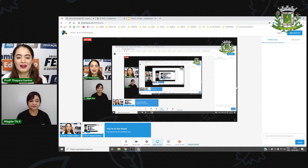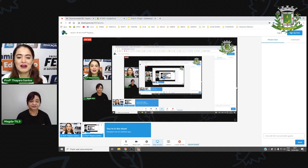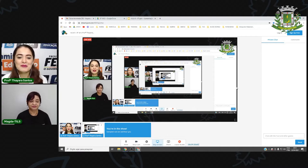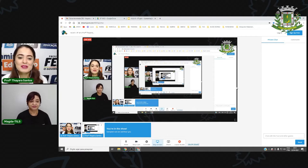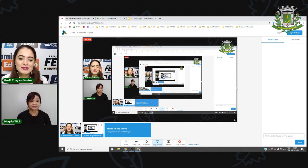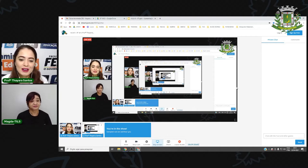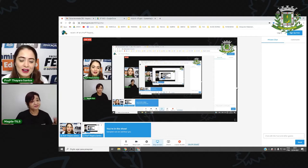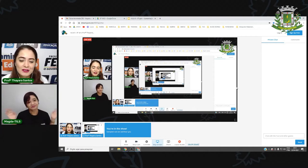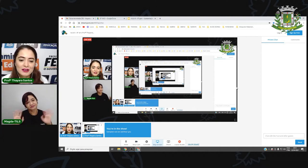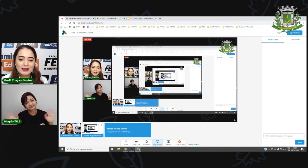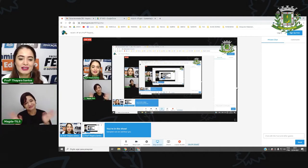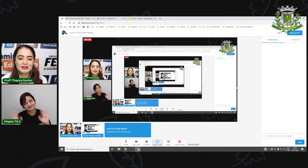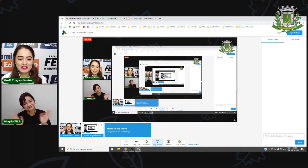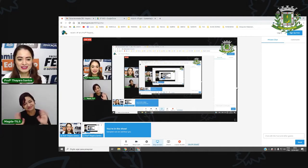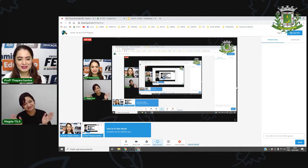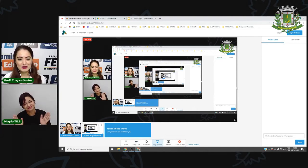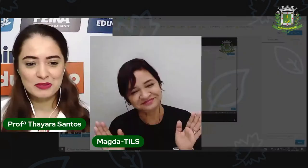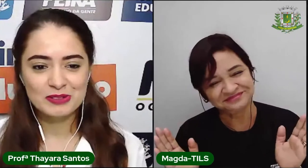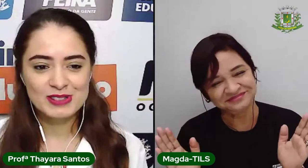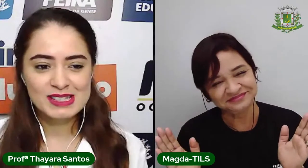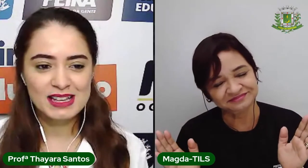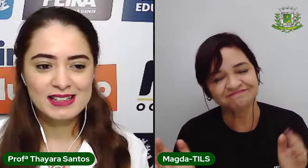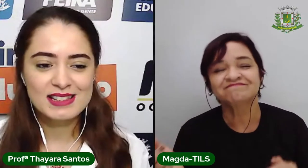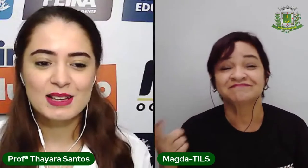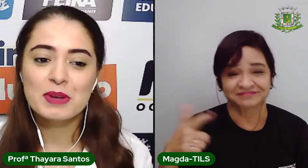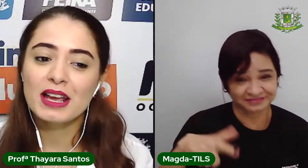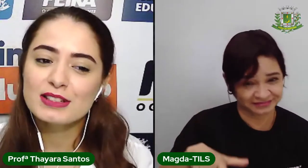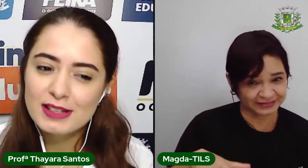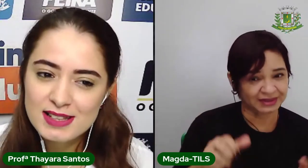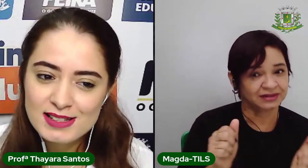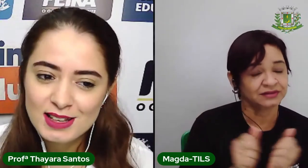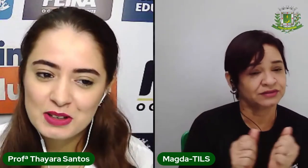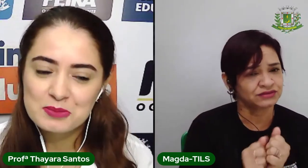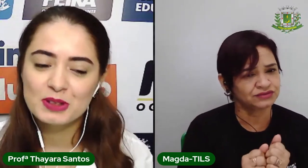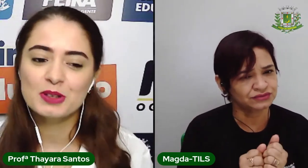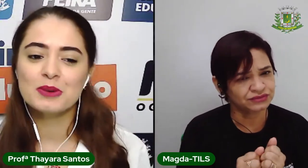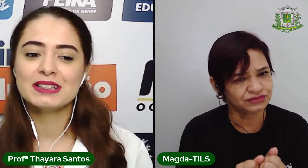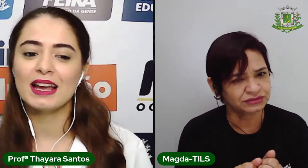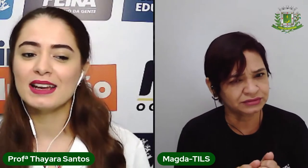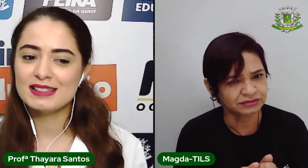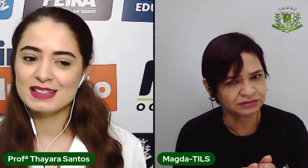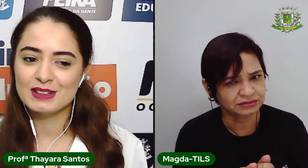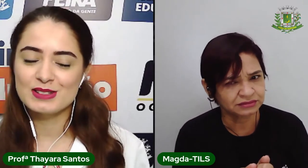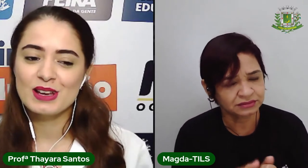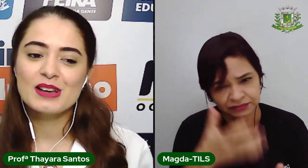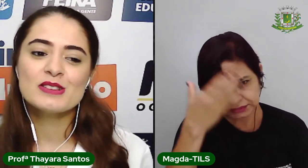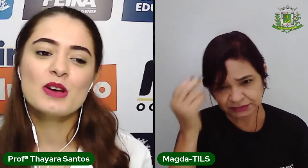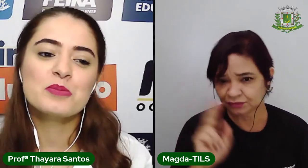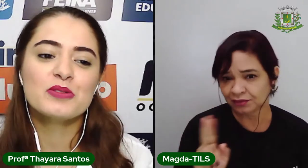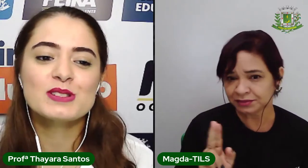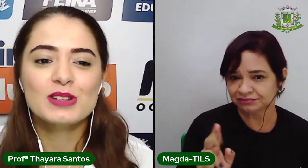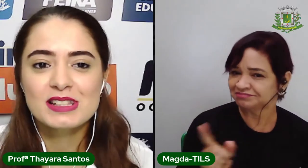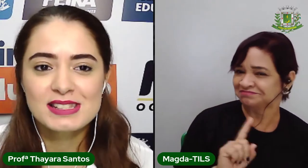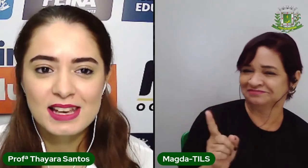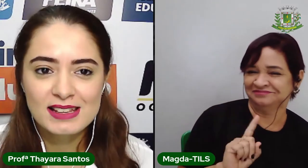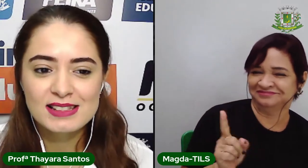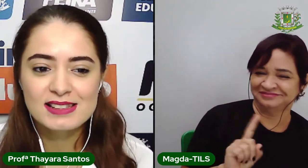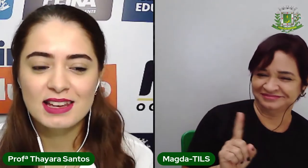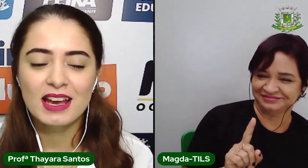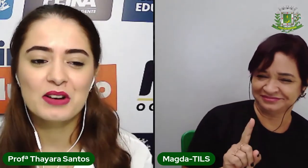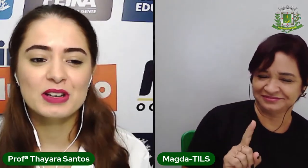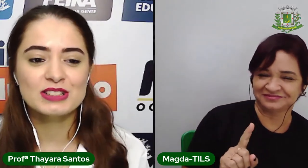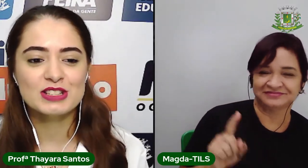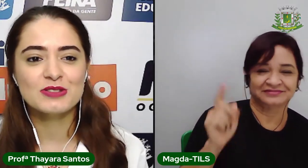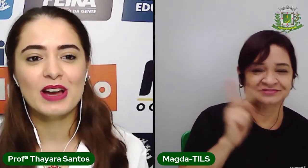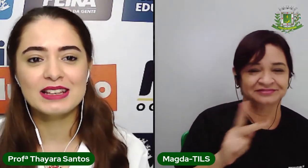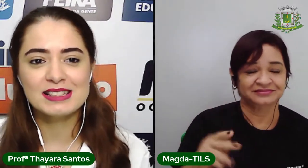Olá, pessoal! Olha, eu aqui de novo com vocês. Para quem já esqueceu, meu nome é Tayhara Sanz. Eu sou professora de ciências